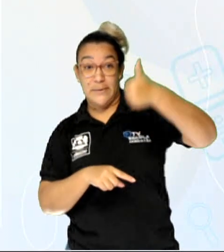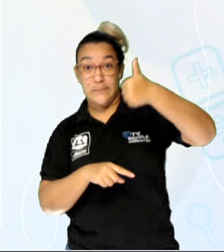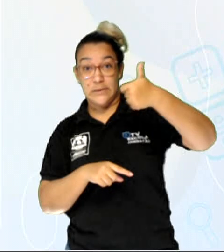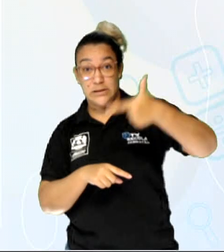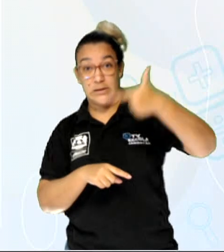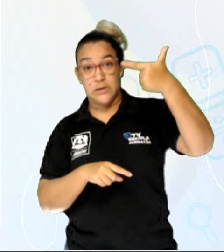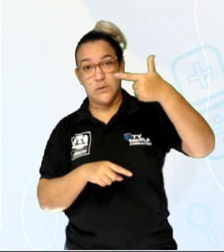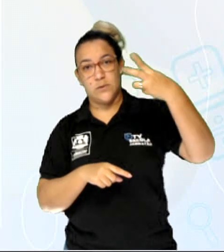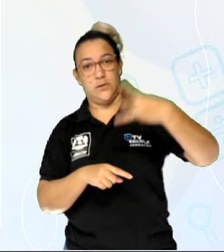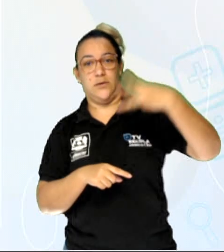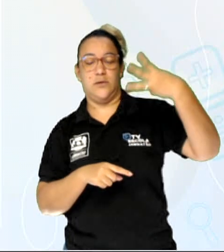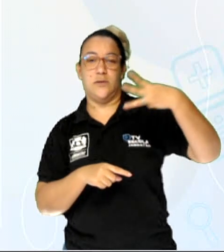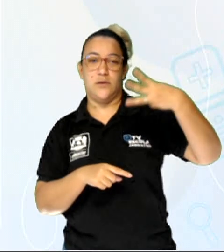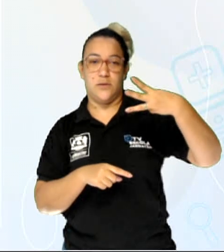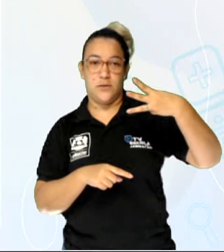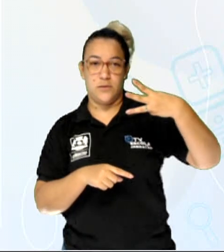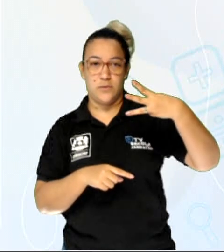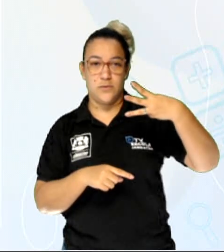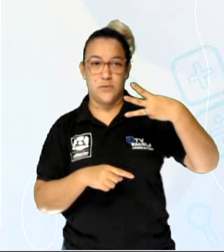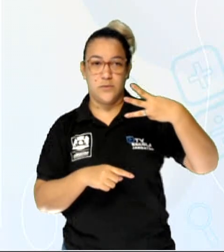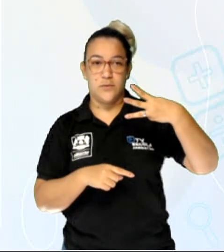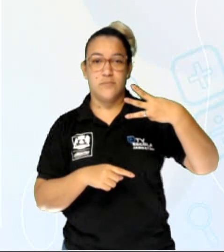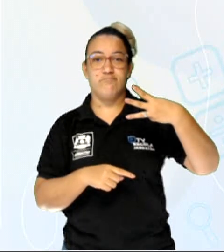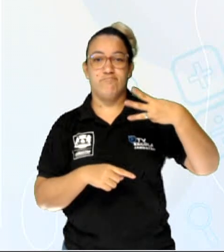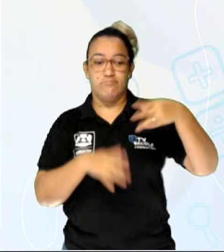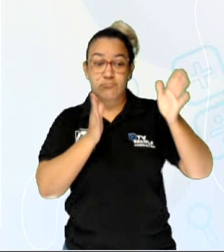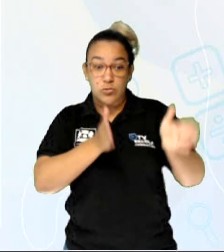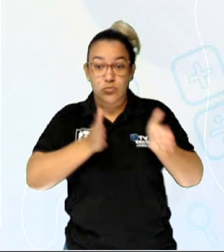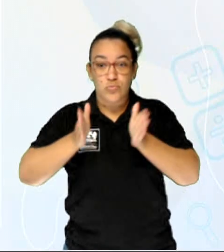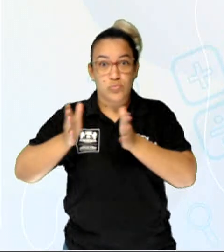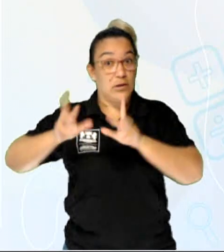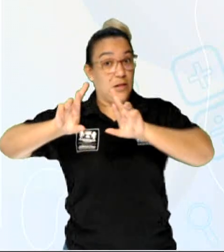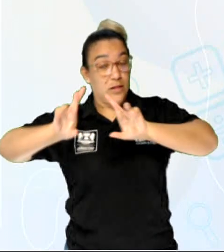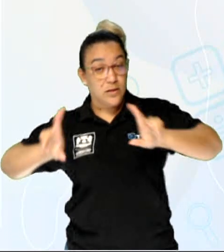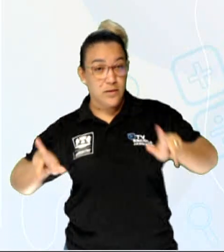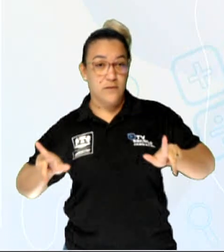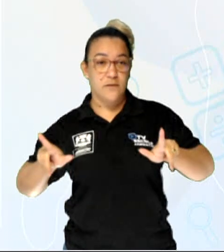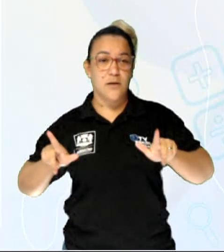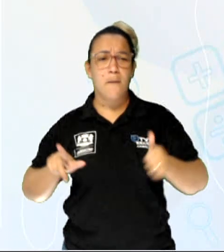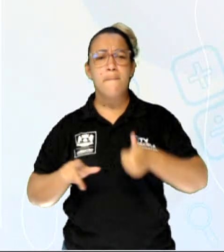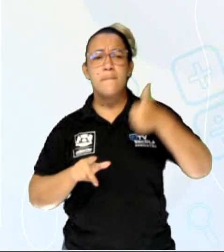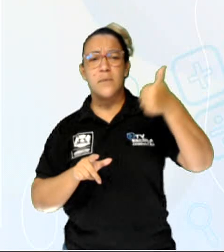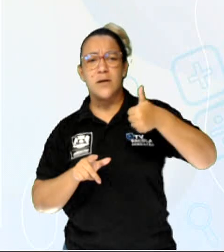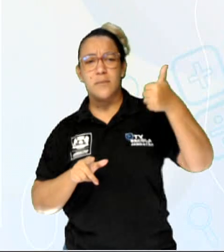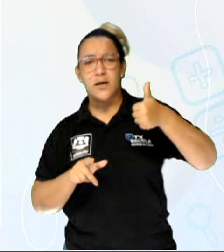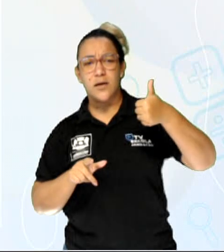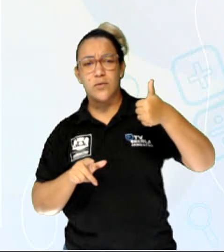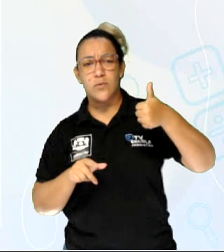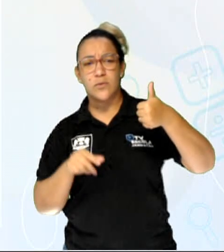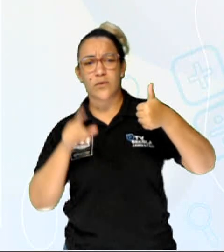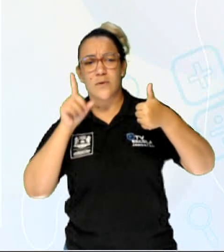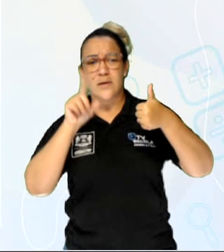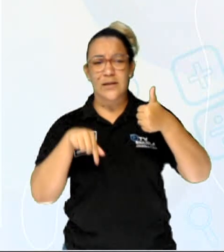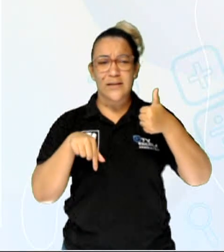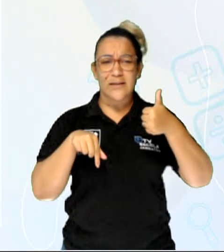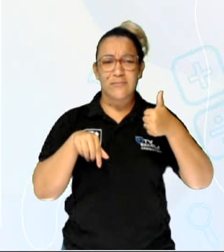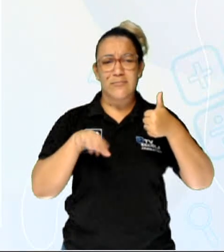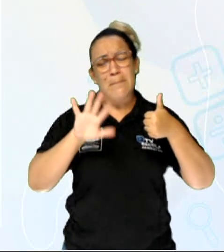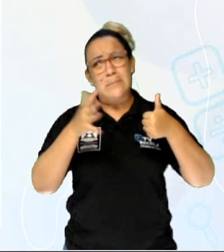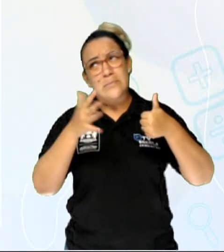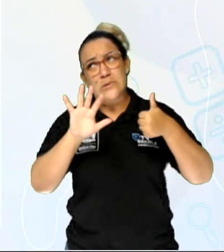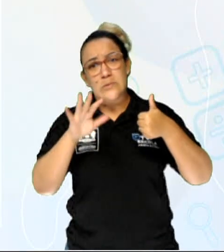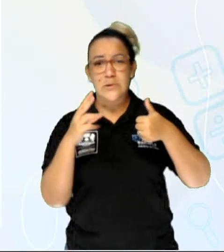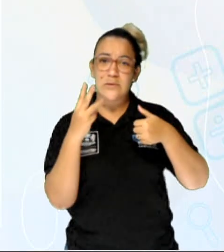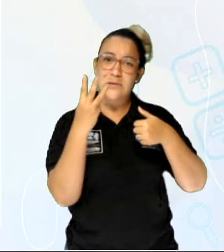secundária e terciária. São três estágios diferentes. No primeiro estágio, que ocorre entre 3